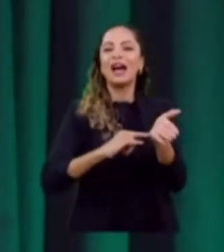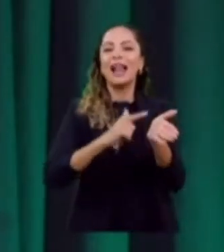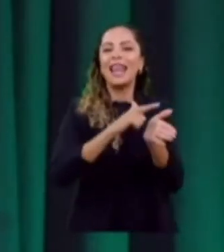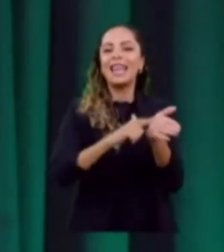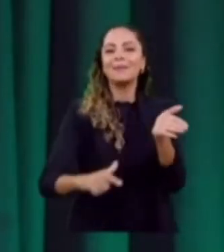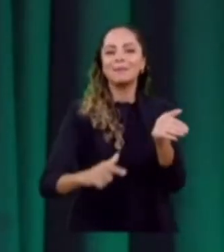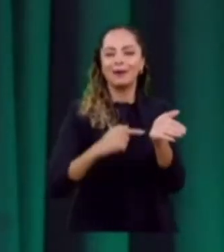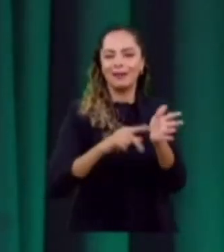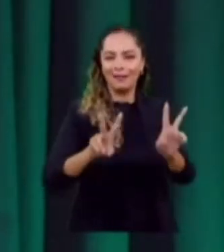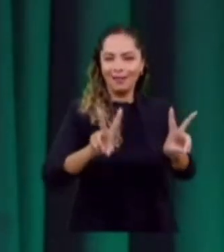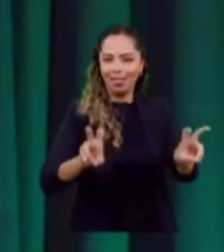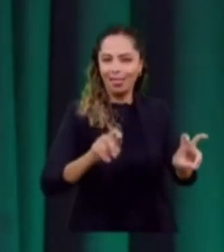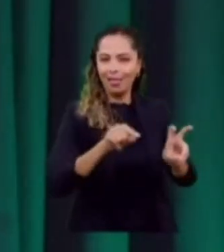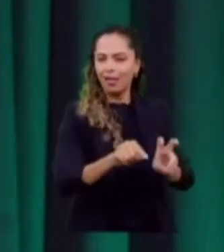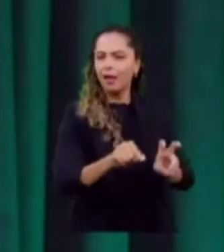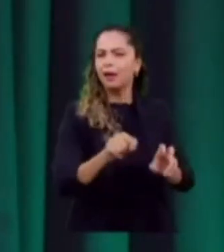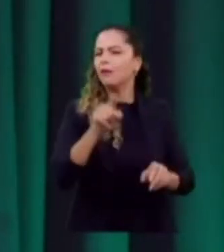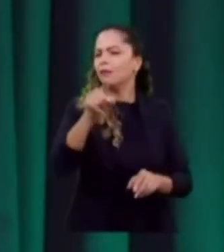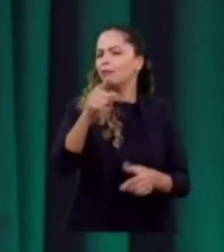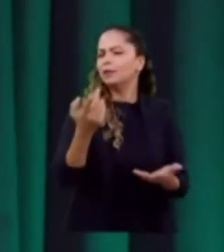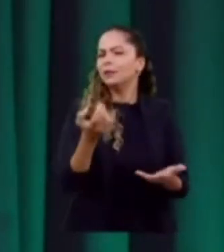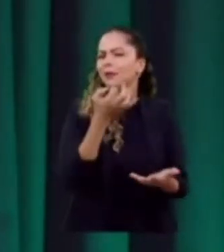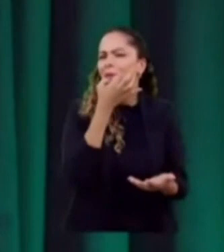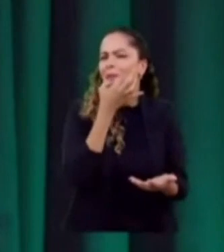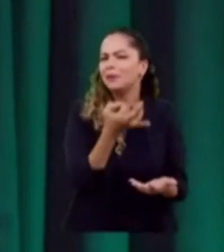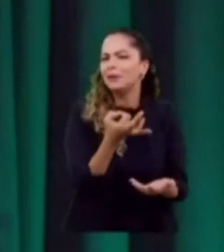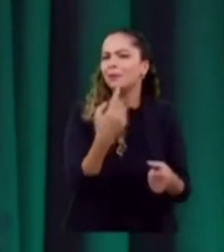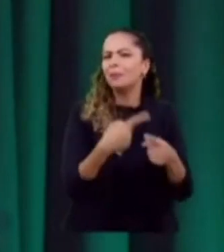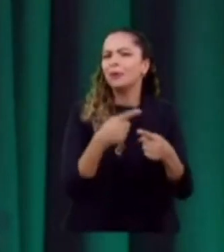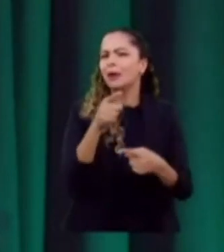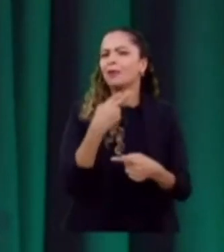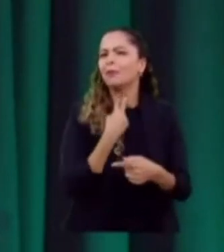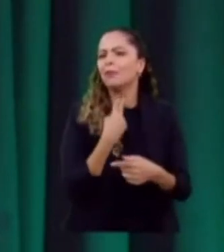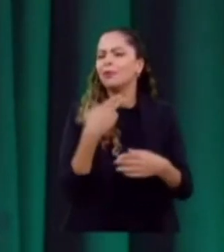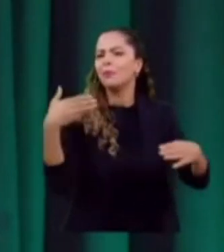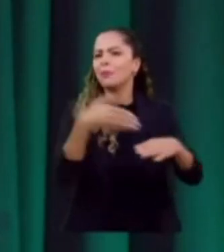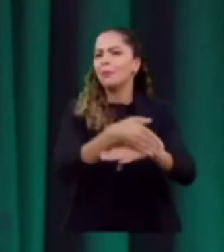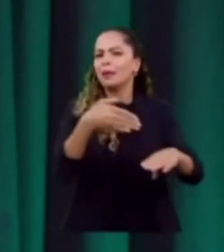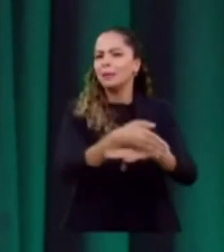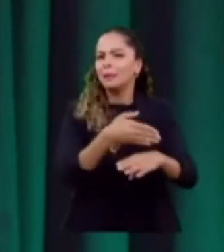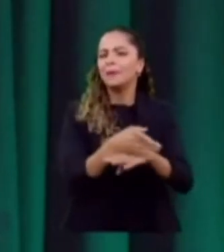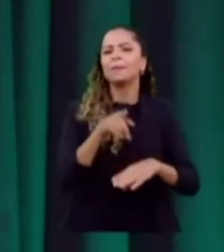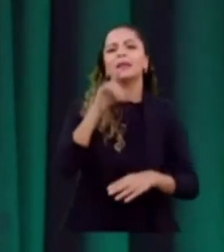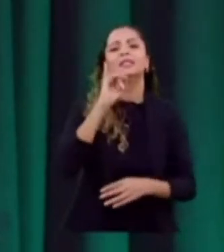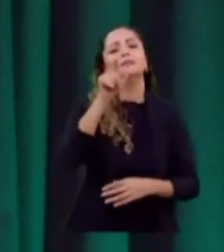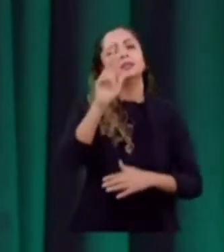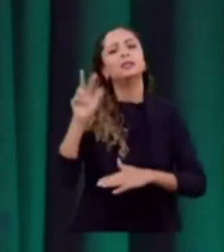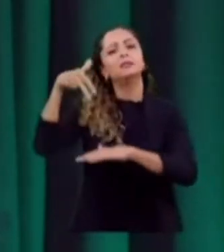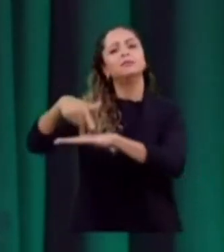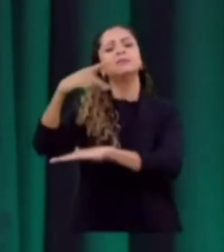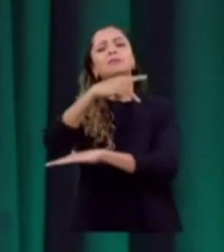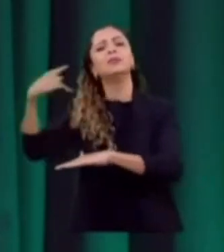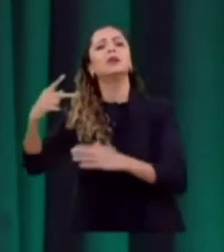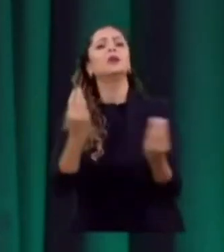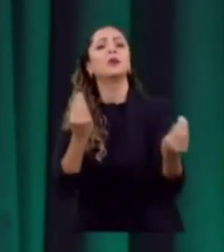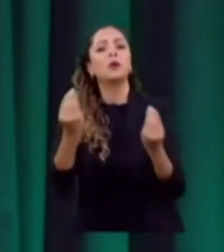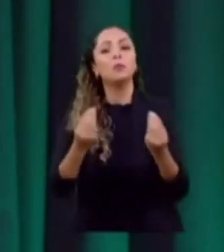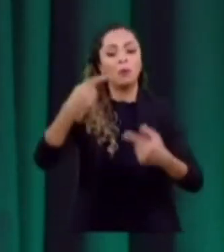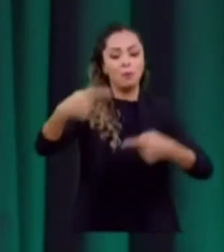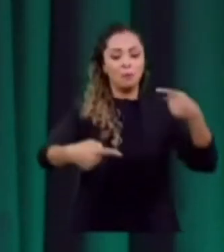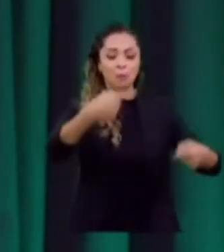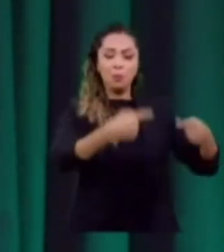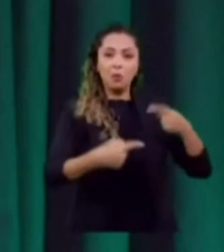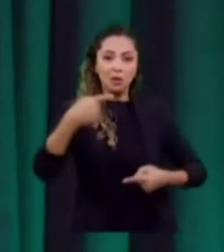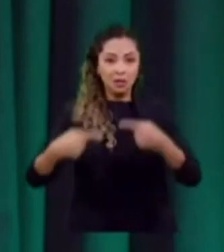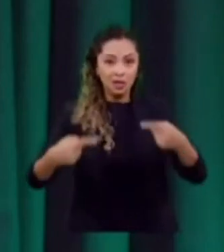justiça e se eleito, o que o senhor faria para impedir que políticos corruptos saiam impunes e eventualmente venham a